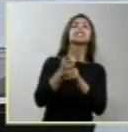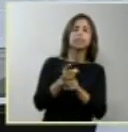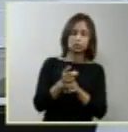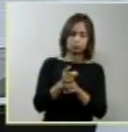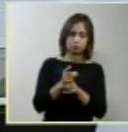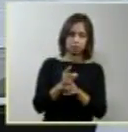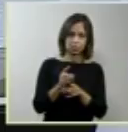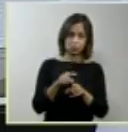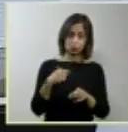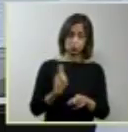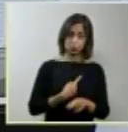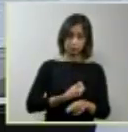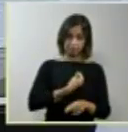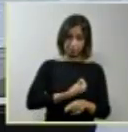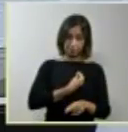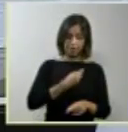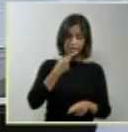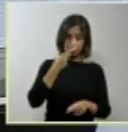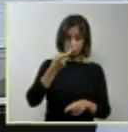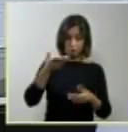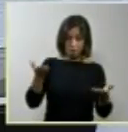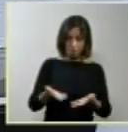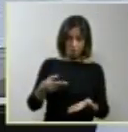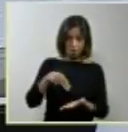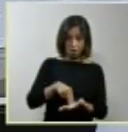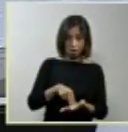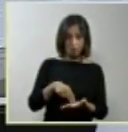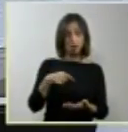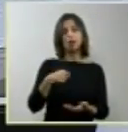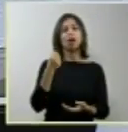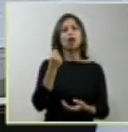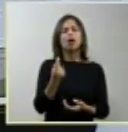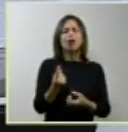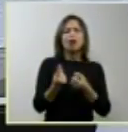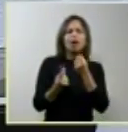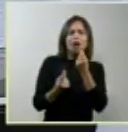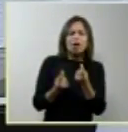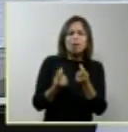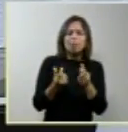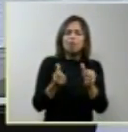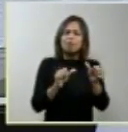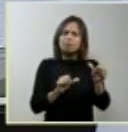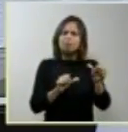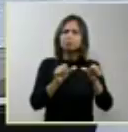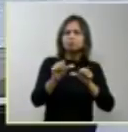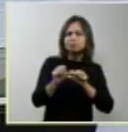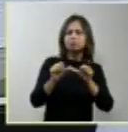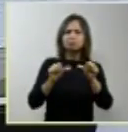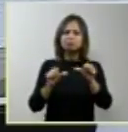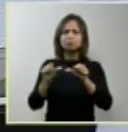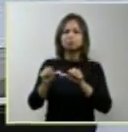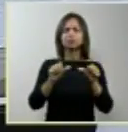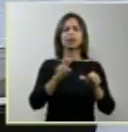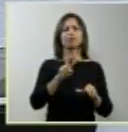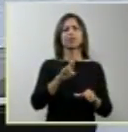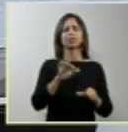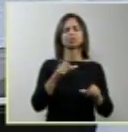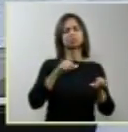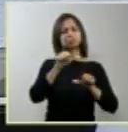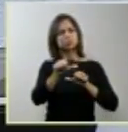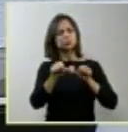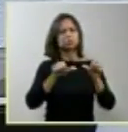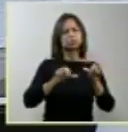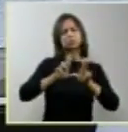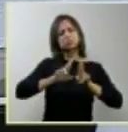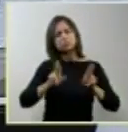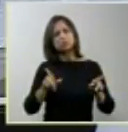Nós estamos falando aqui em pequenas variações de anomalias letais que possam